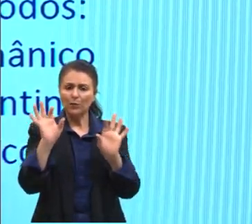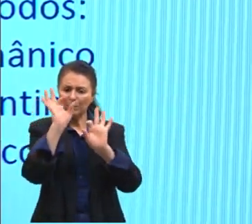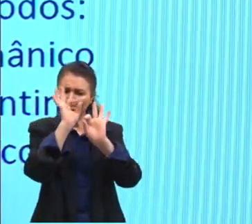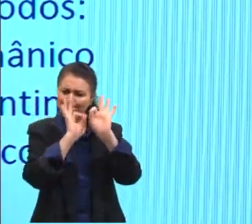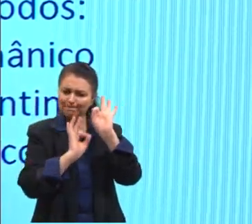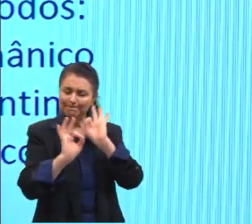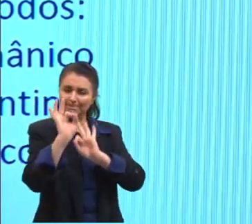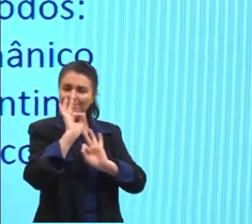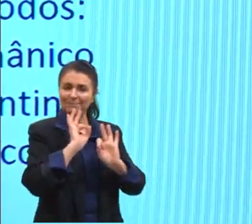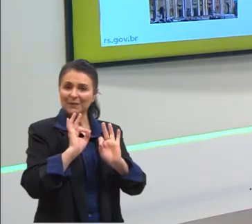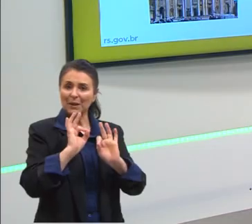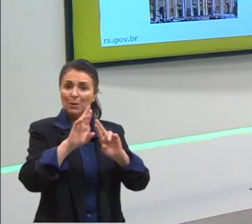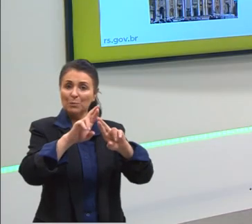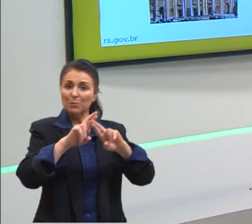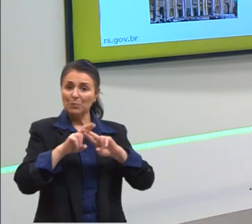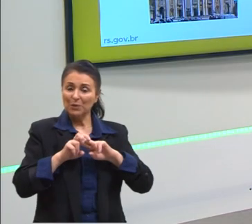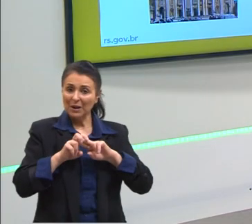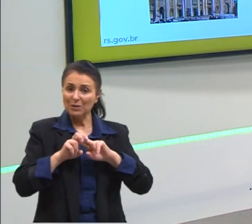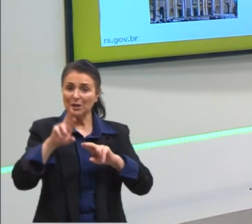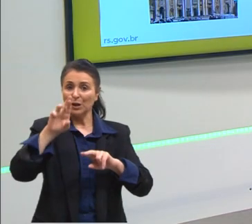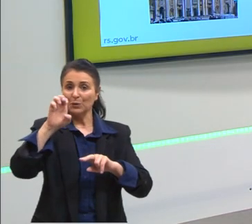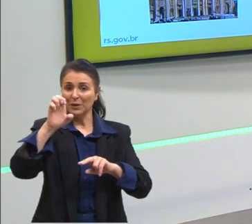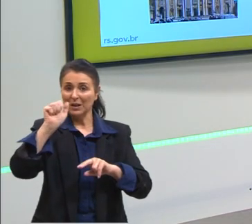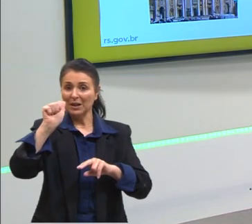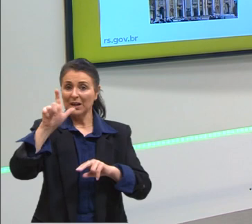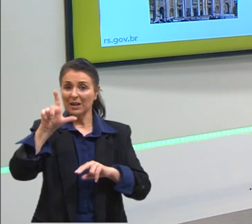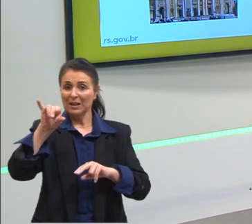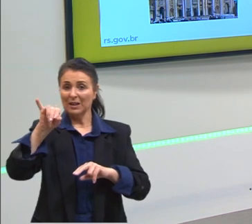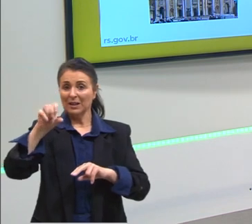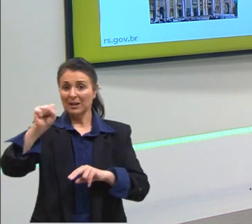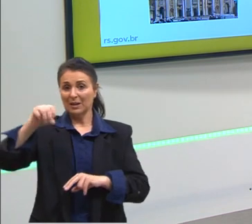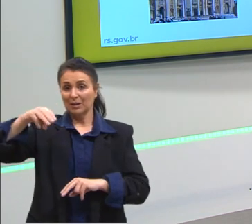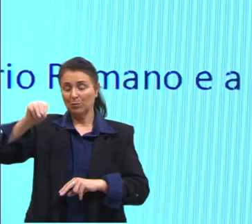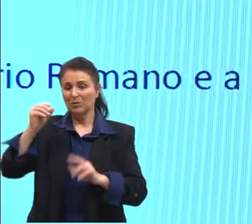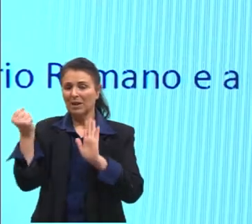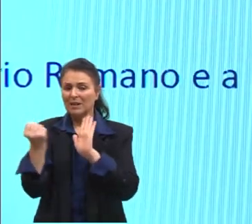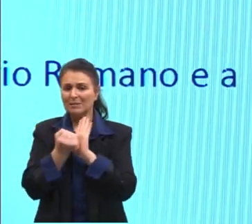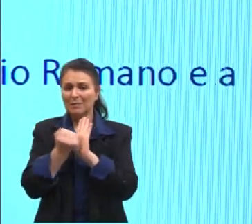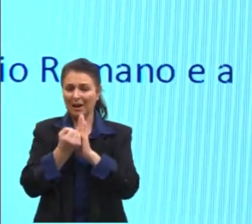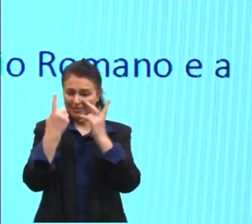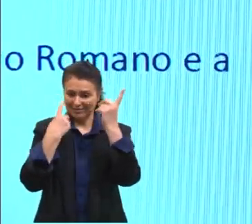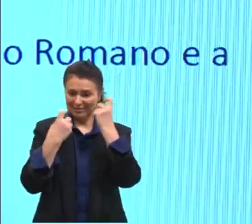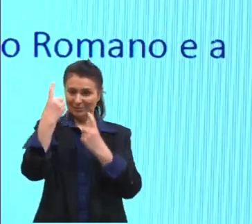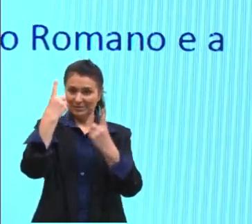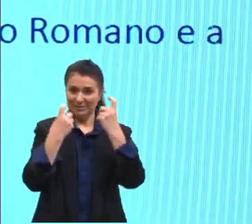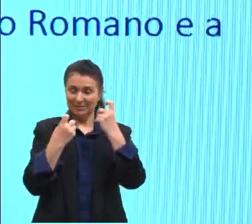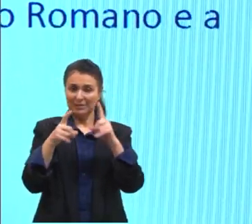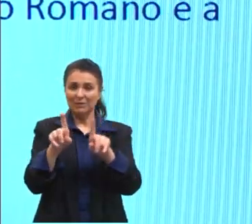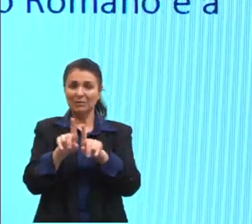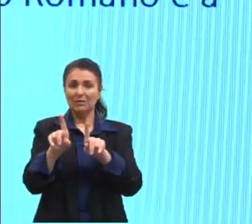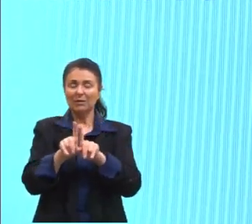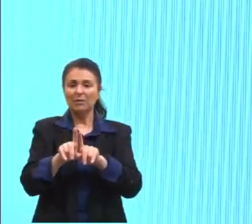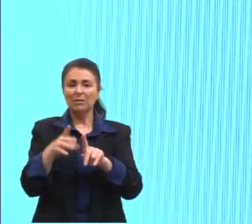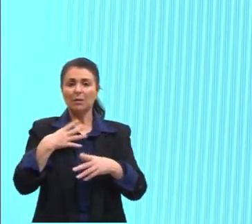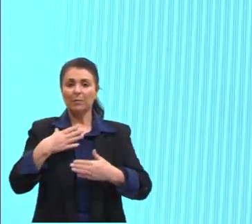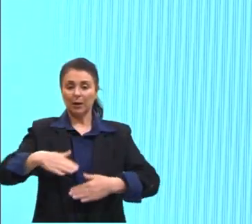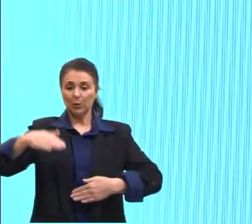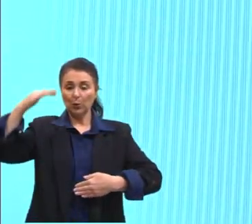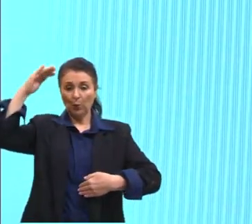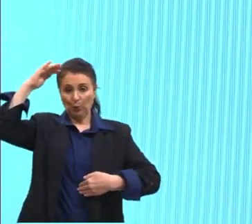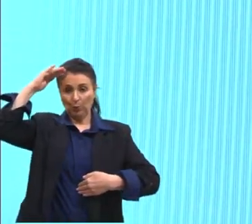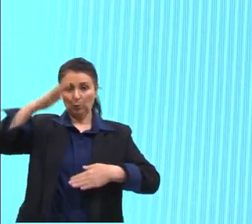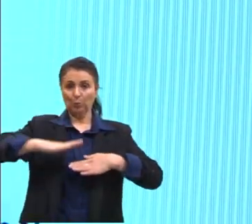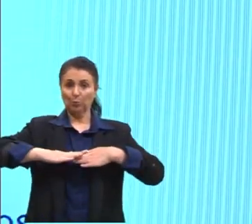realismo. Essas marcas de expressão, a característica também de retratar o busto,